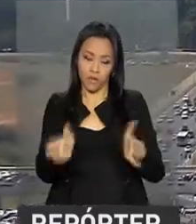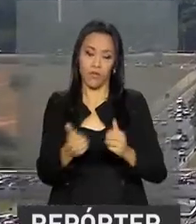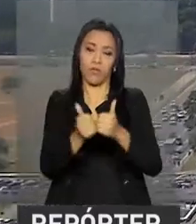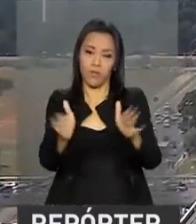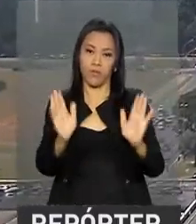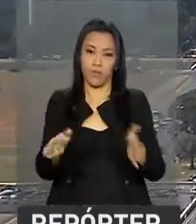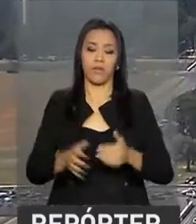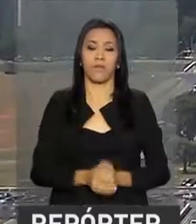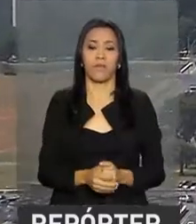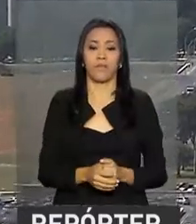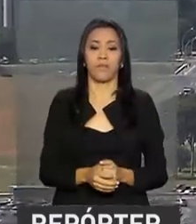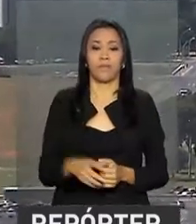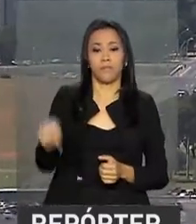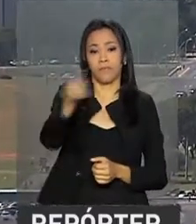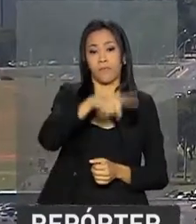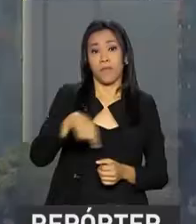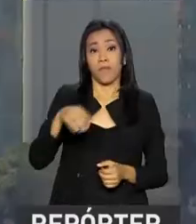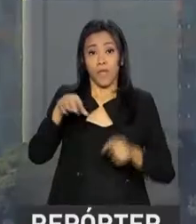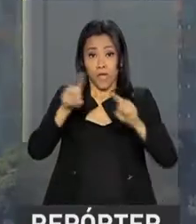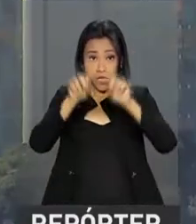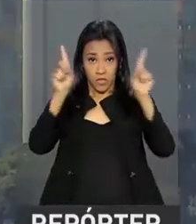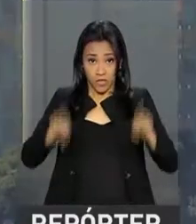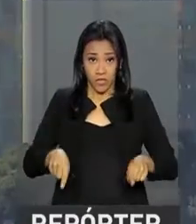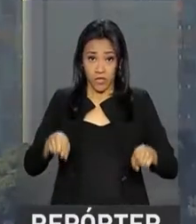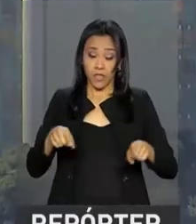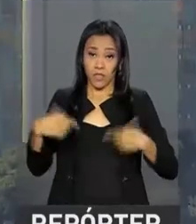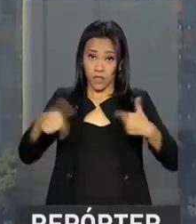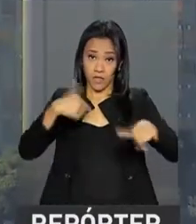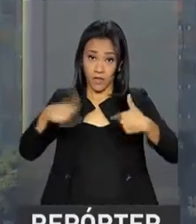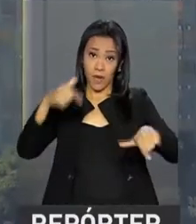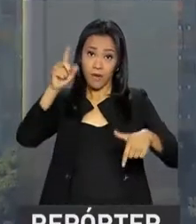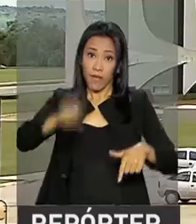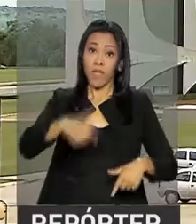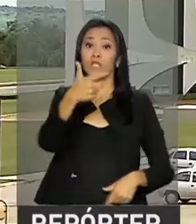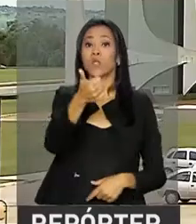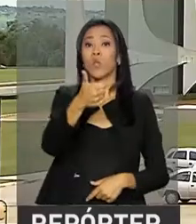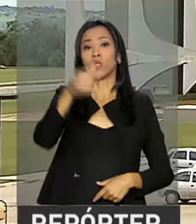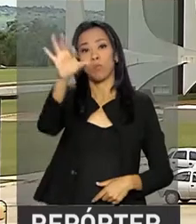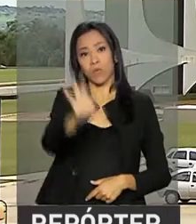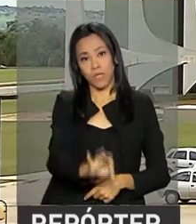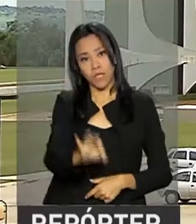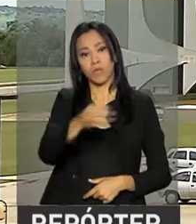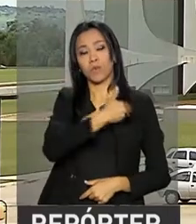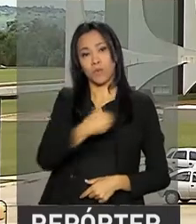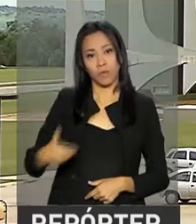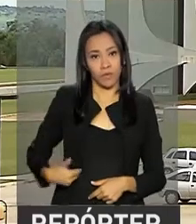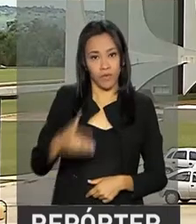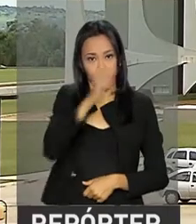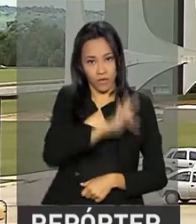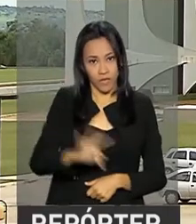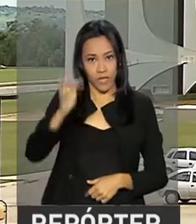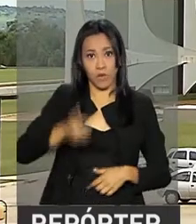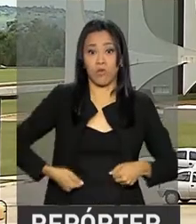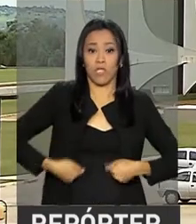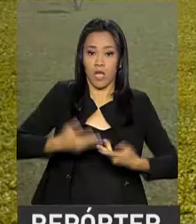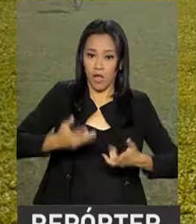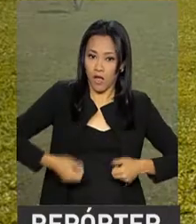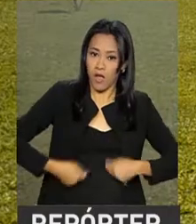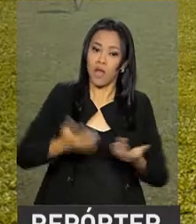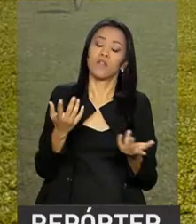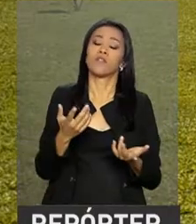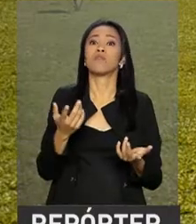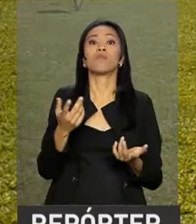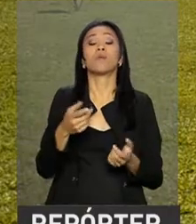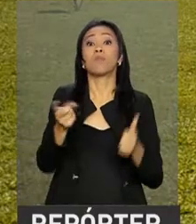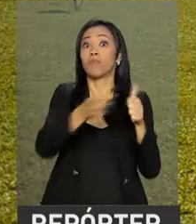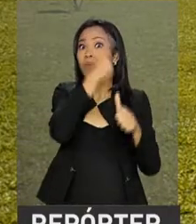Os servidores públicos representam 12% de todas as despesas do governo federal. A segunda maior atrasa apenas da